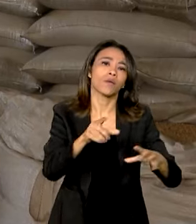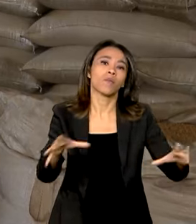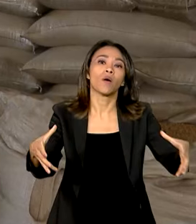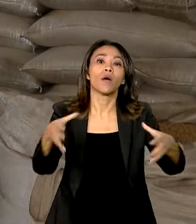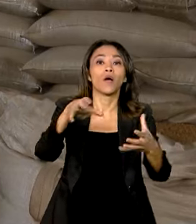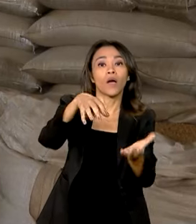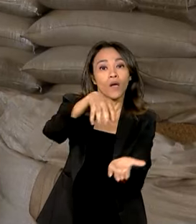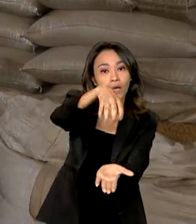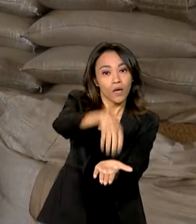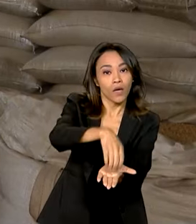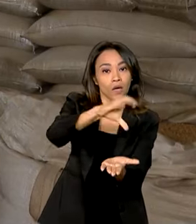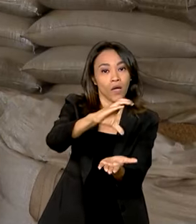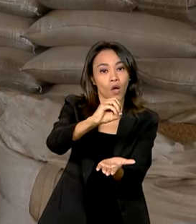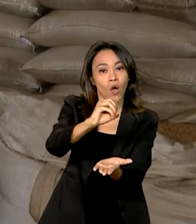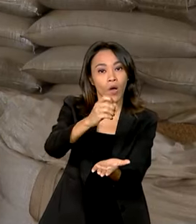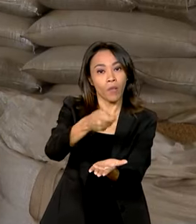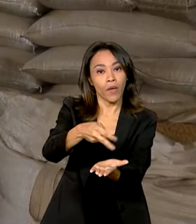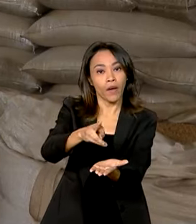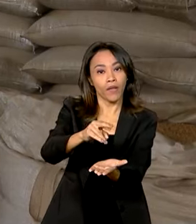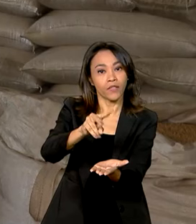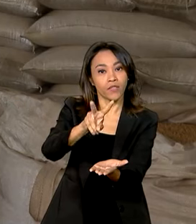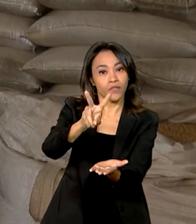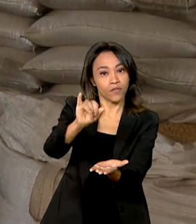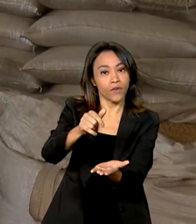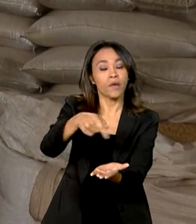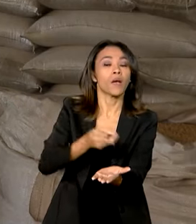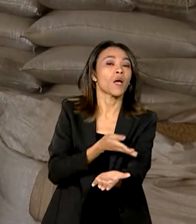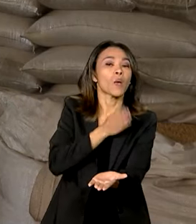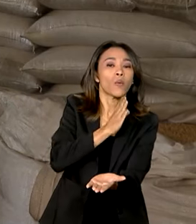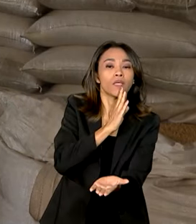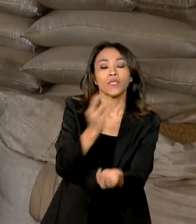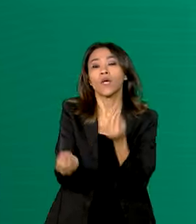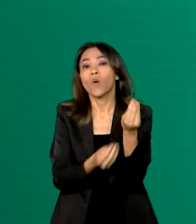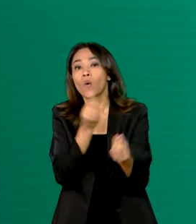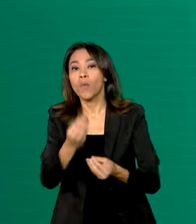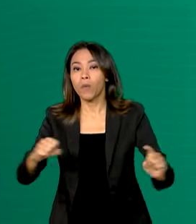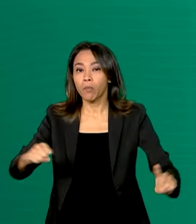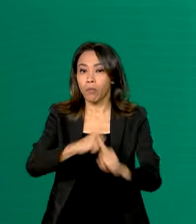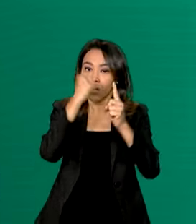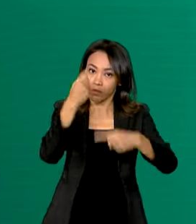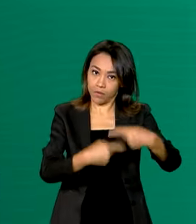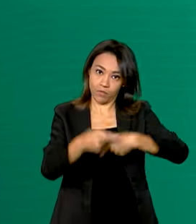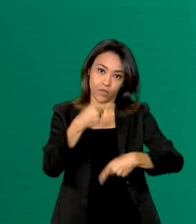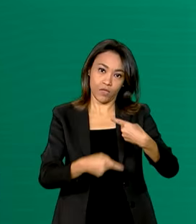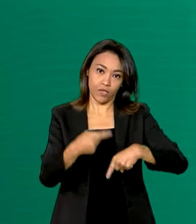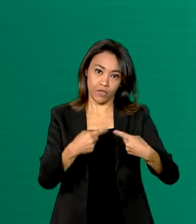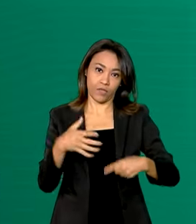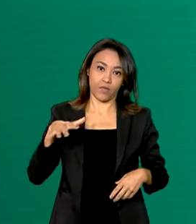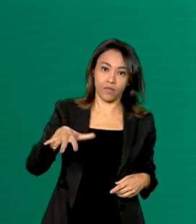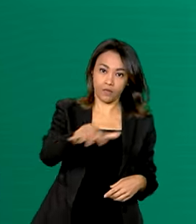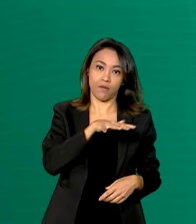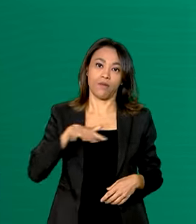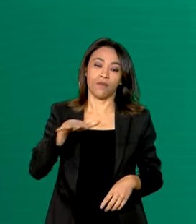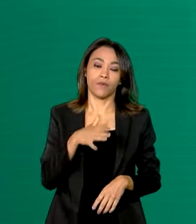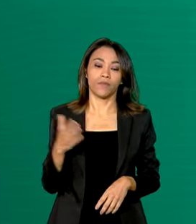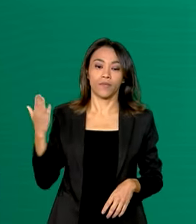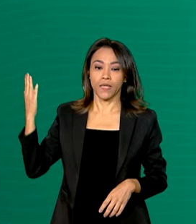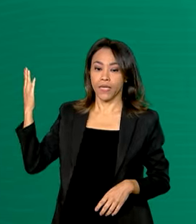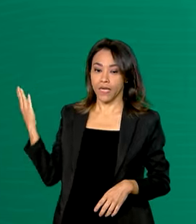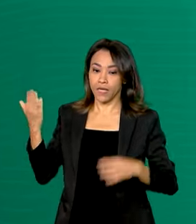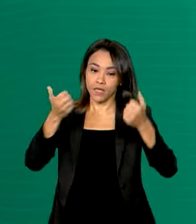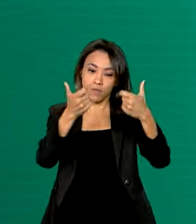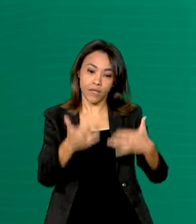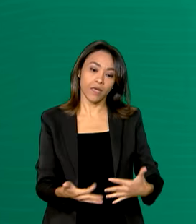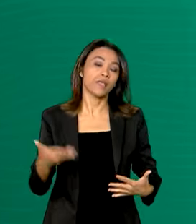é vivenciar, na prática, os impactos das políticas públicas para o setor. É um exemplo concreto de combate à